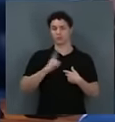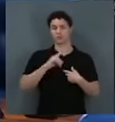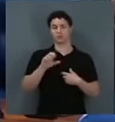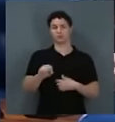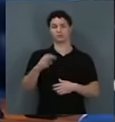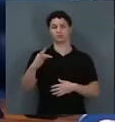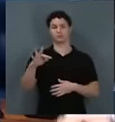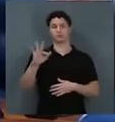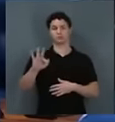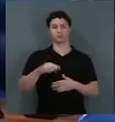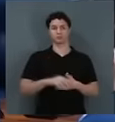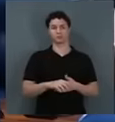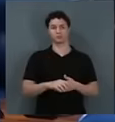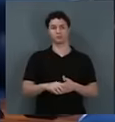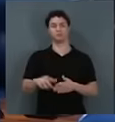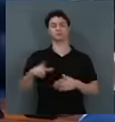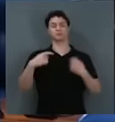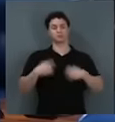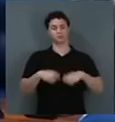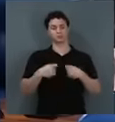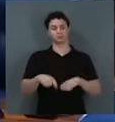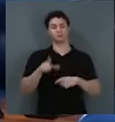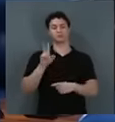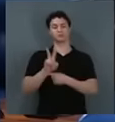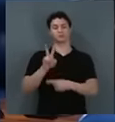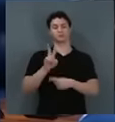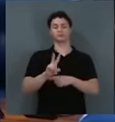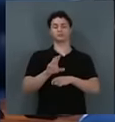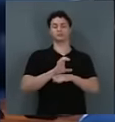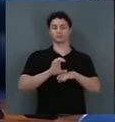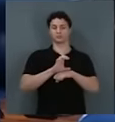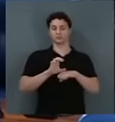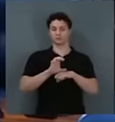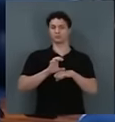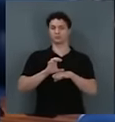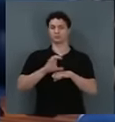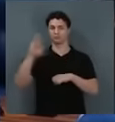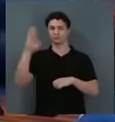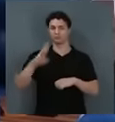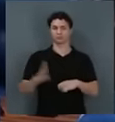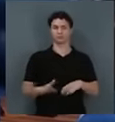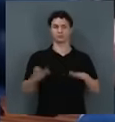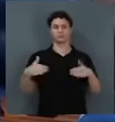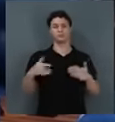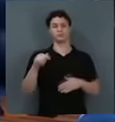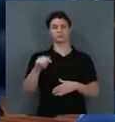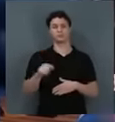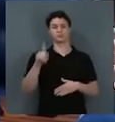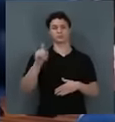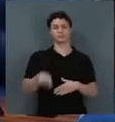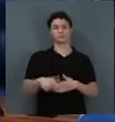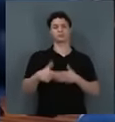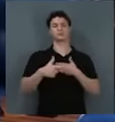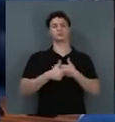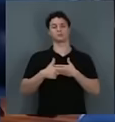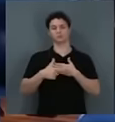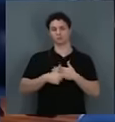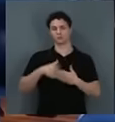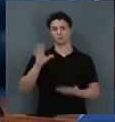Tribunal Federal, ele tem que ser guardião da Constituição brasileira. Isso é o papel,